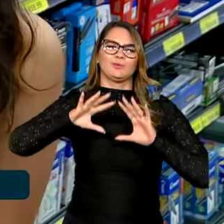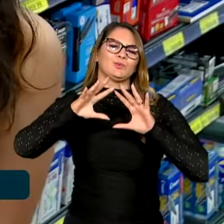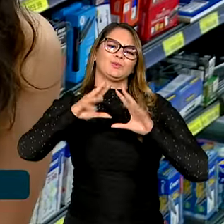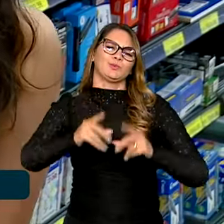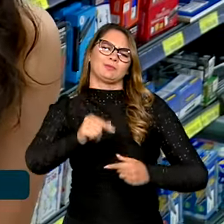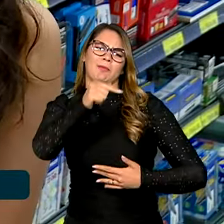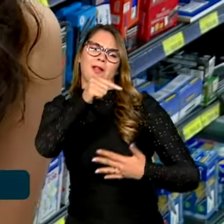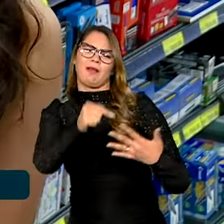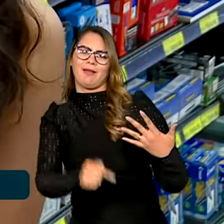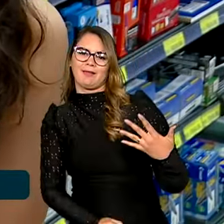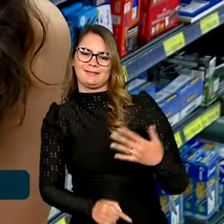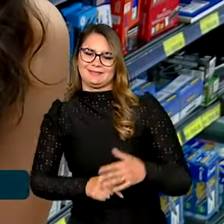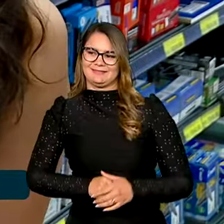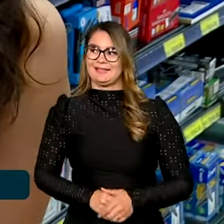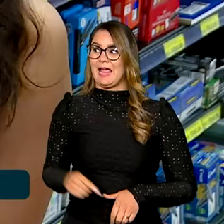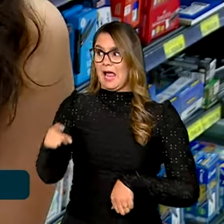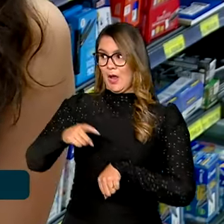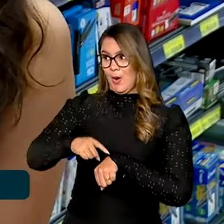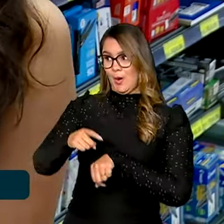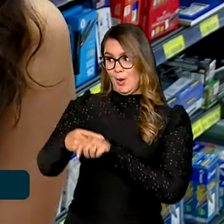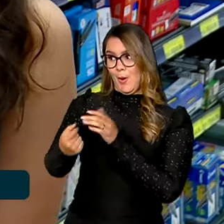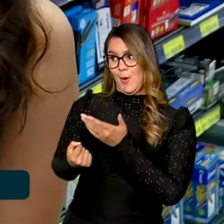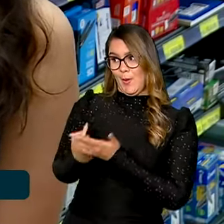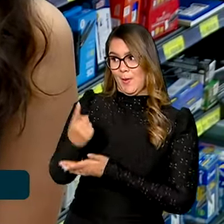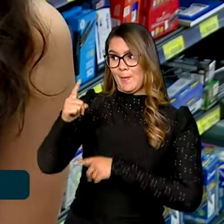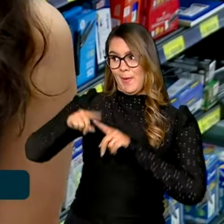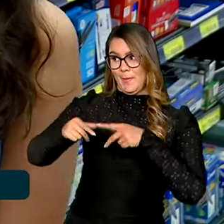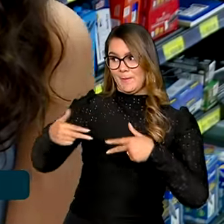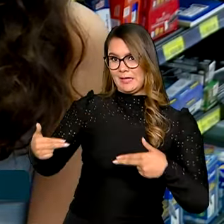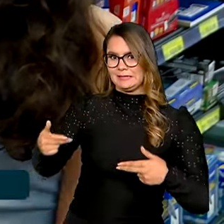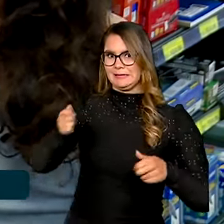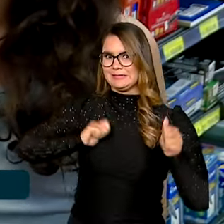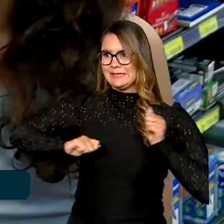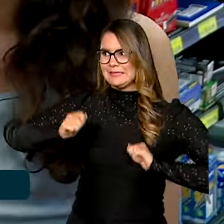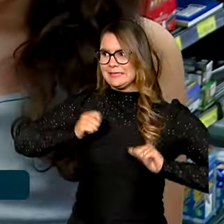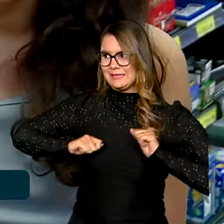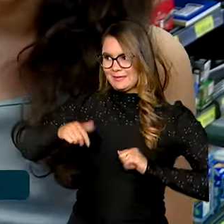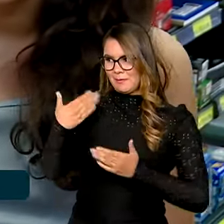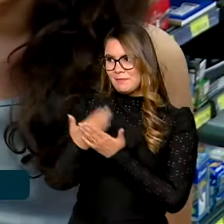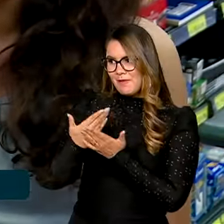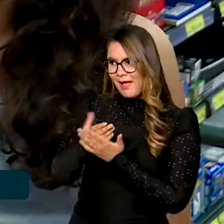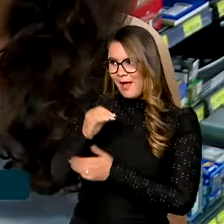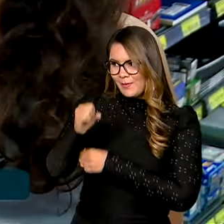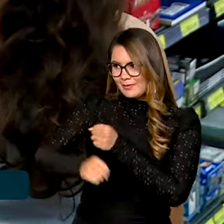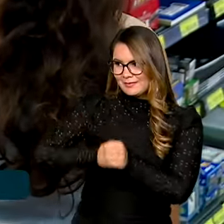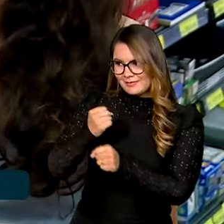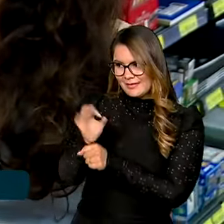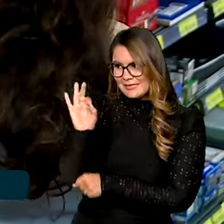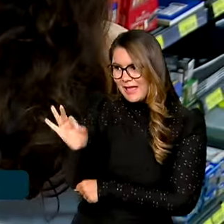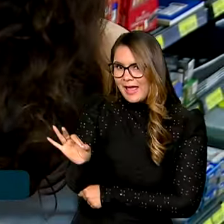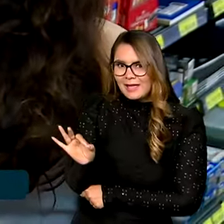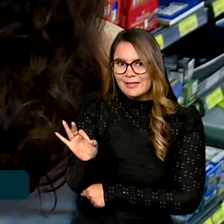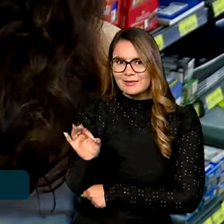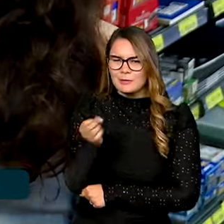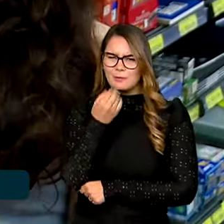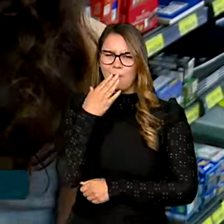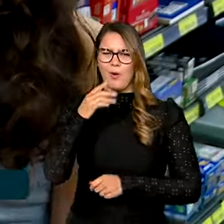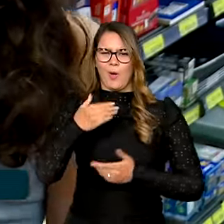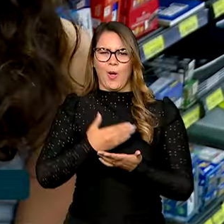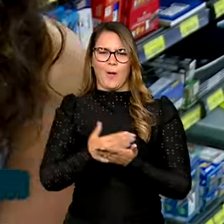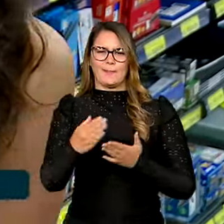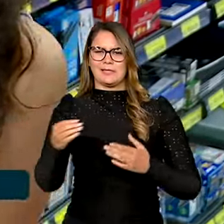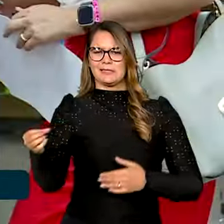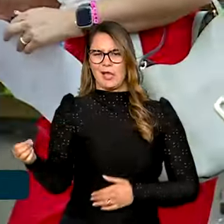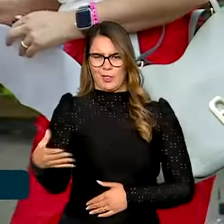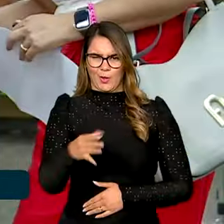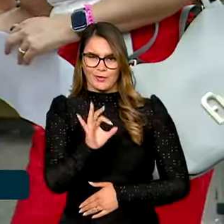montante de coisa. Essa hora de comprar o material escolar já dá ansiedade para a aula que vai começar ano que vem, né? É bom começar com tudo novinho. É,